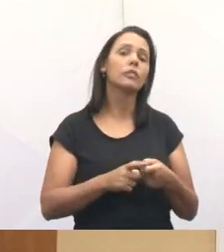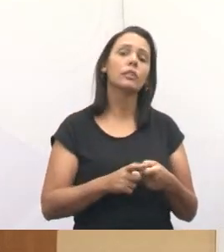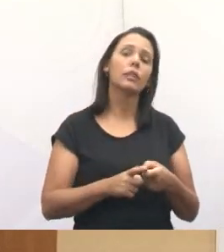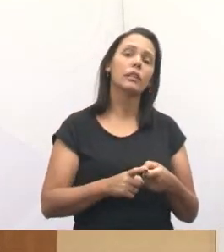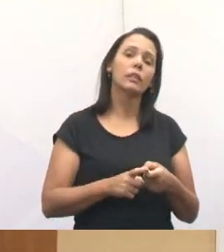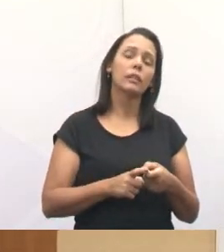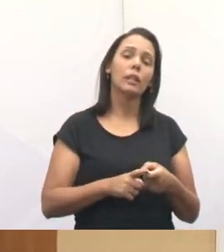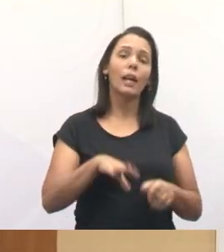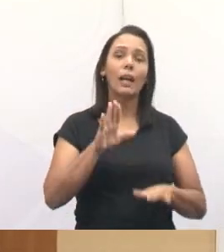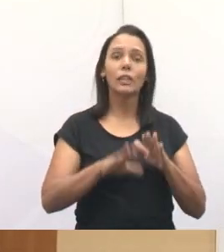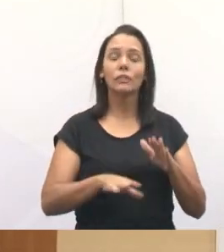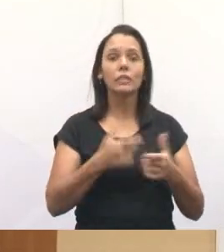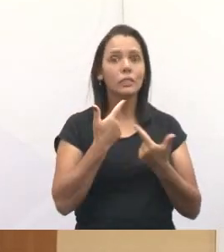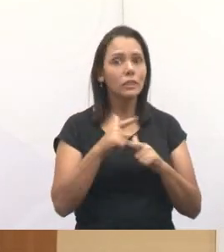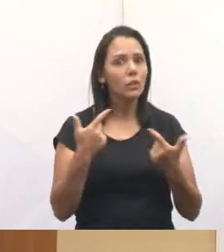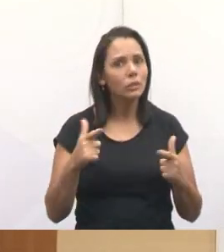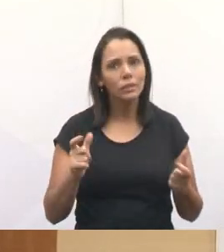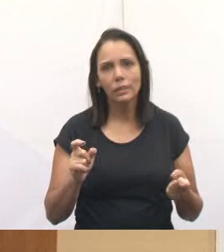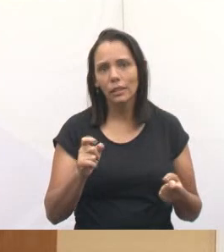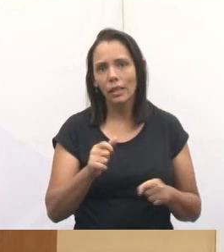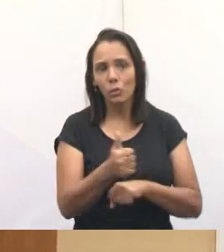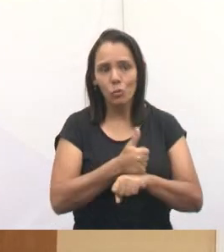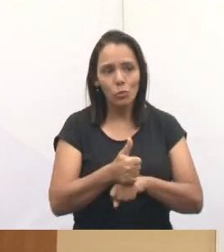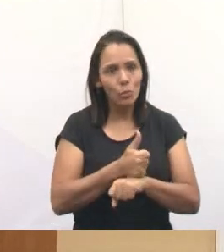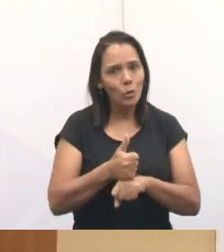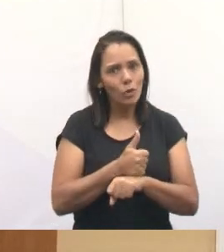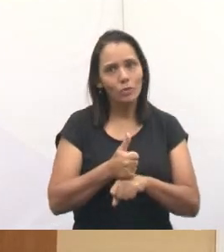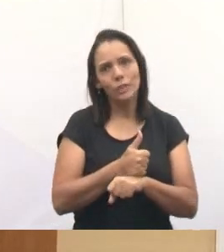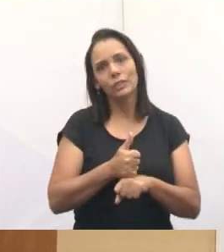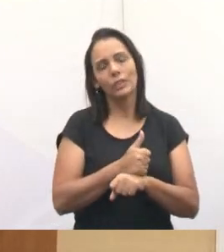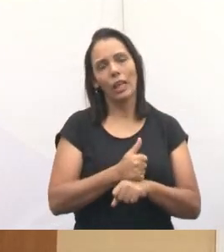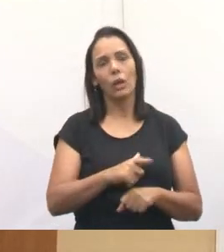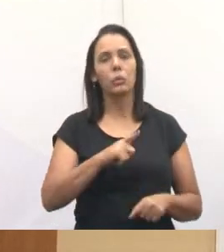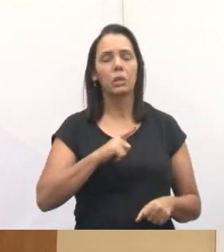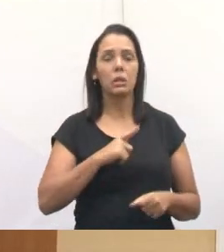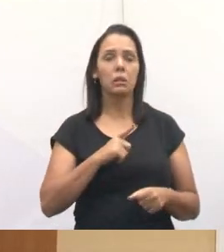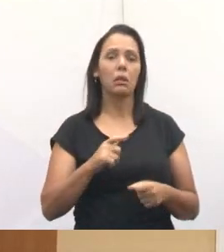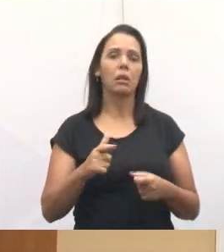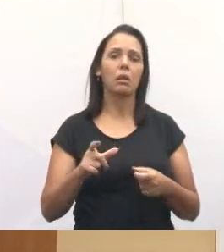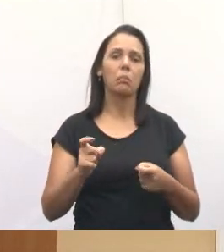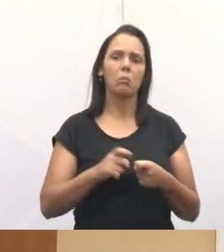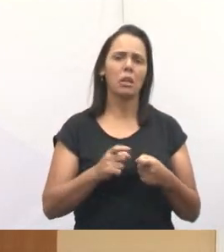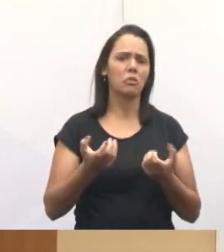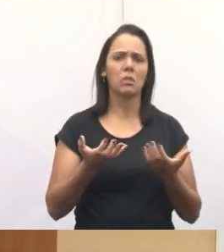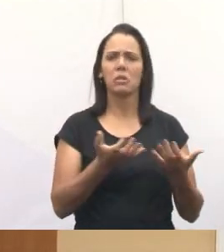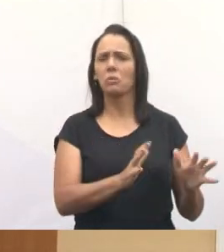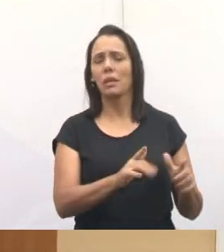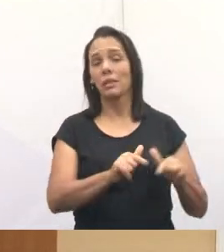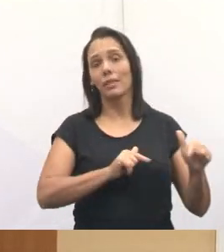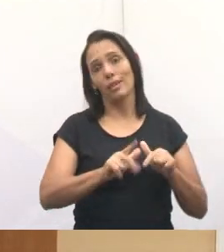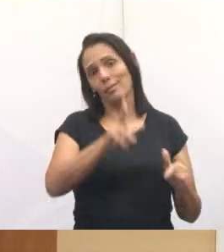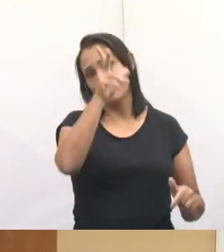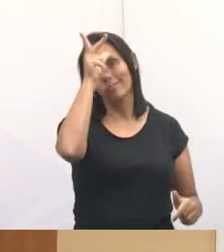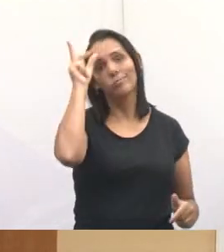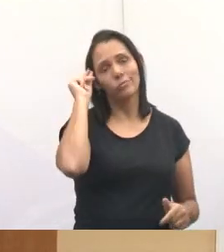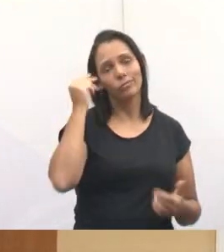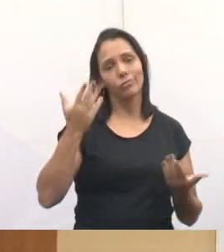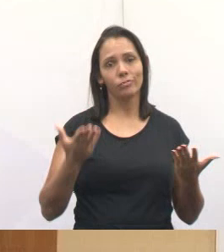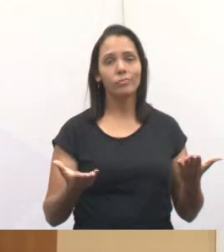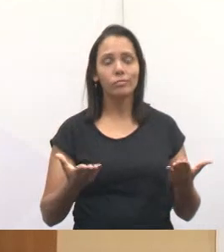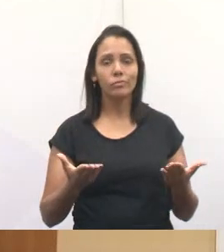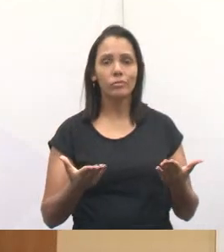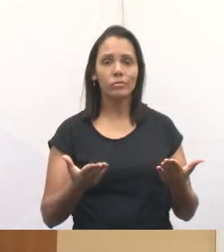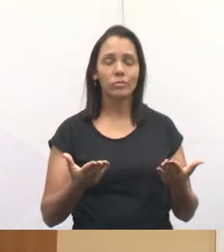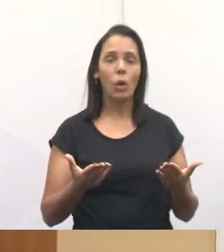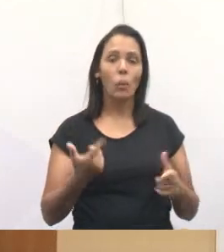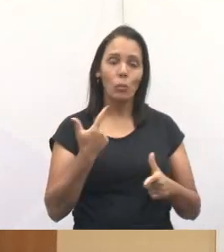a consulta, às vezes, não tem médico disponível. Tem médico que não quer trabalhar em prefeitura. Então, a coisa